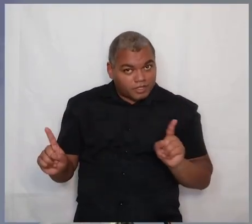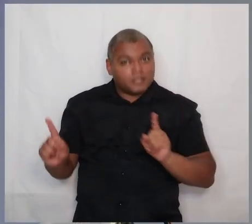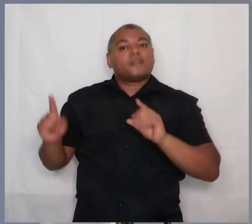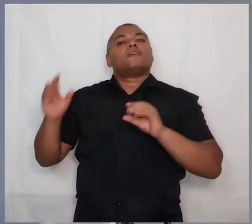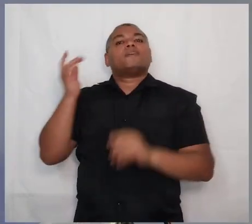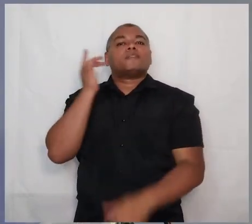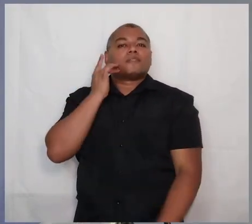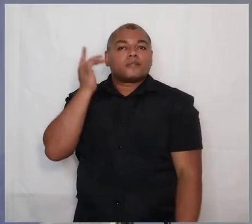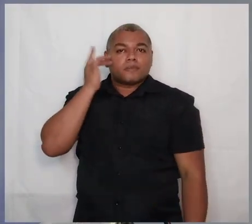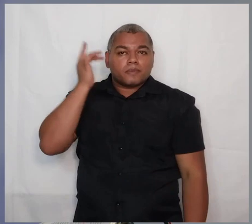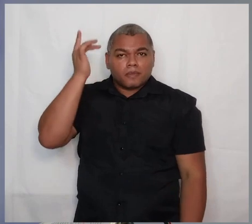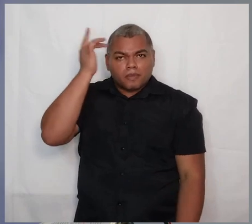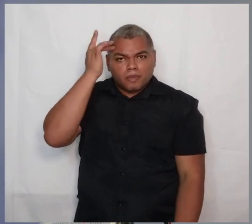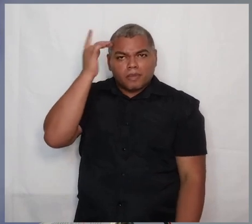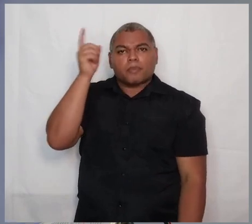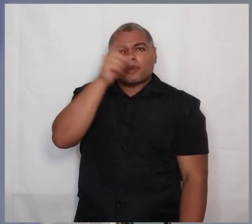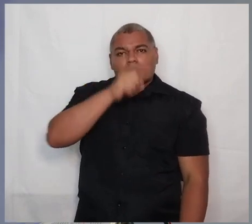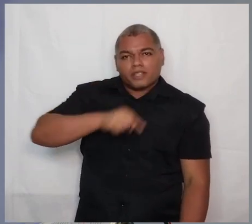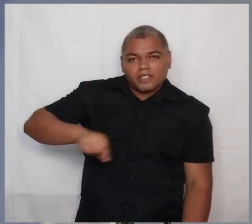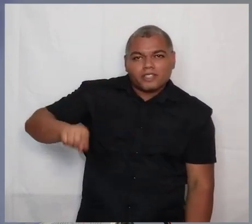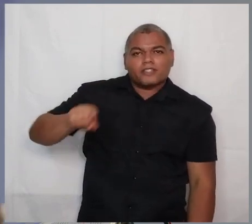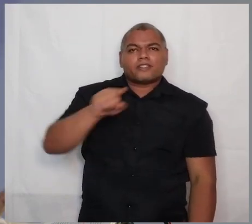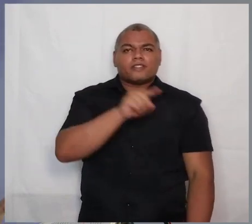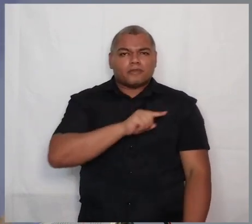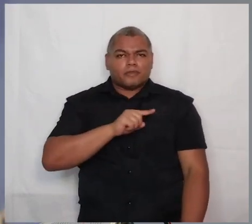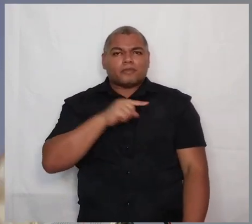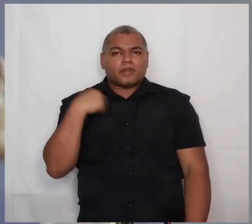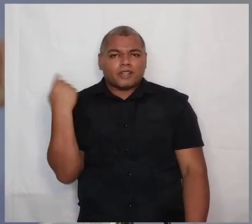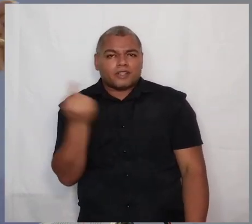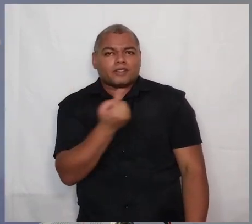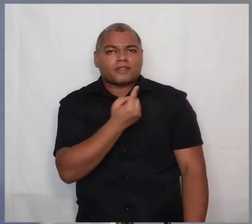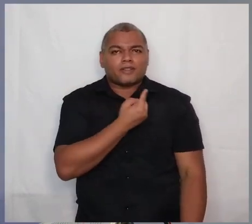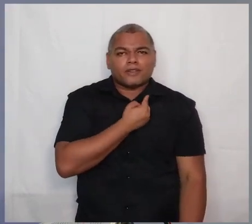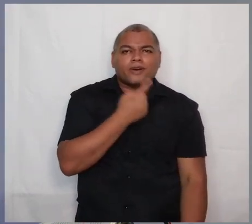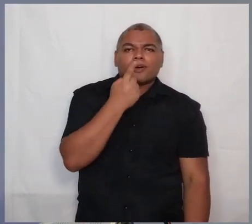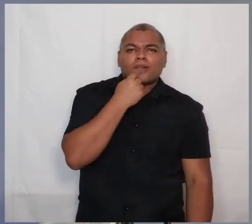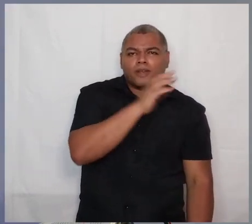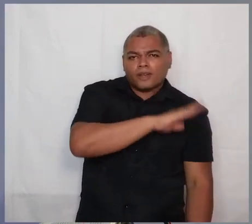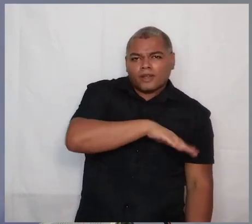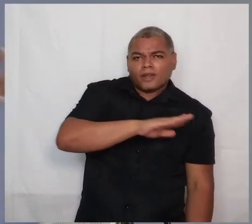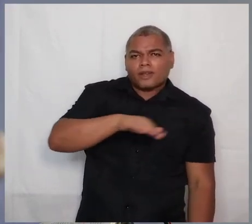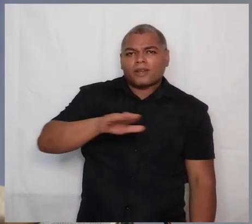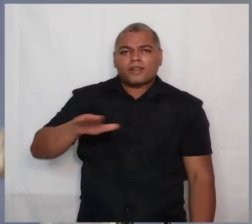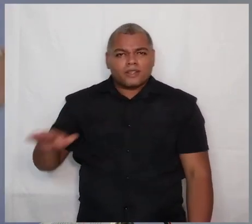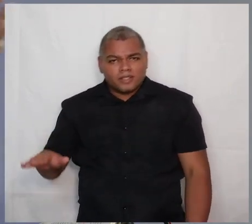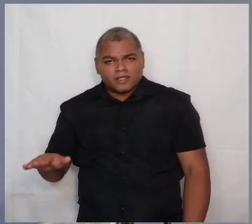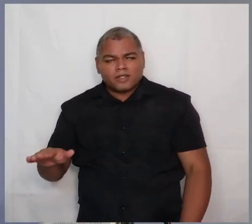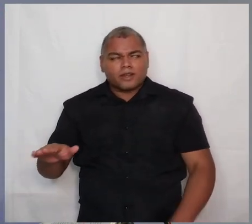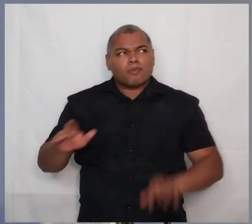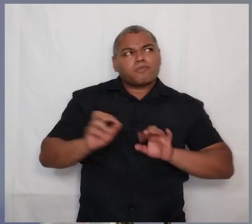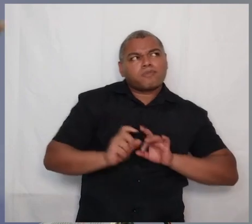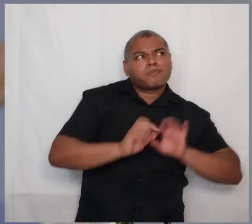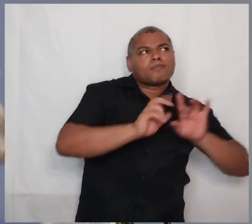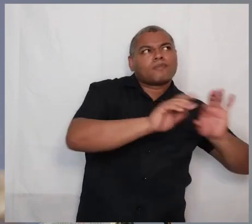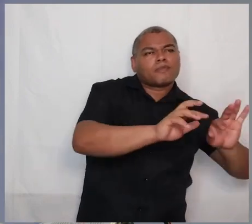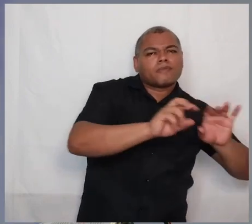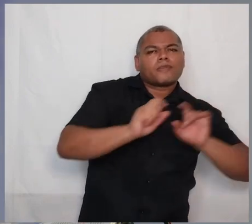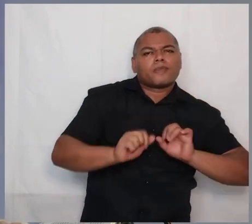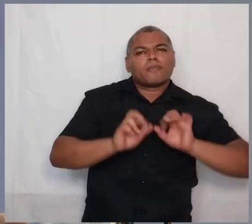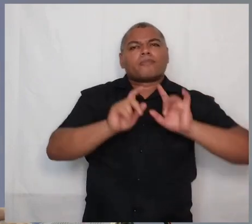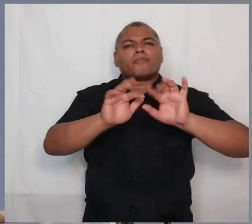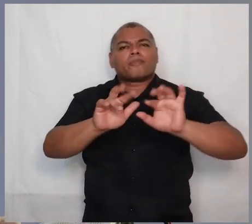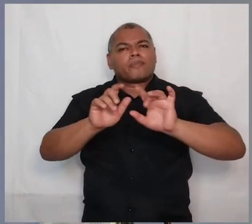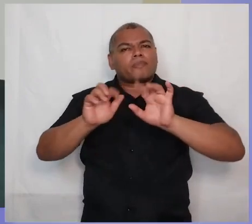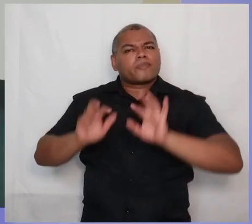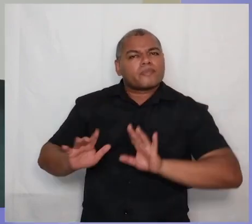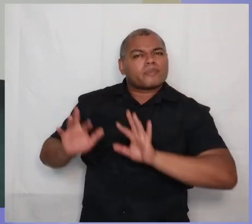continua, para que não mais sejamos como crianças, arrastados pelas ondas, levados de um lado para outro, por qualquer vento